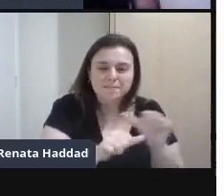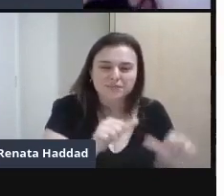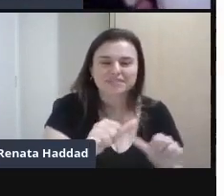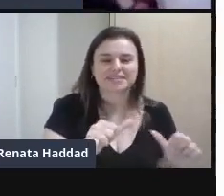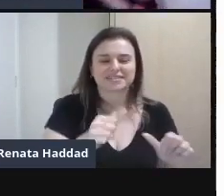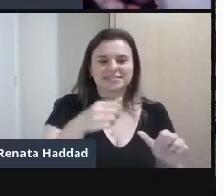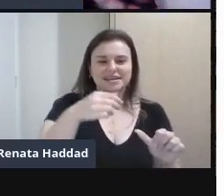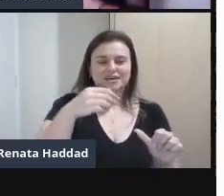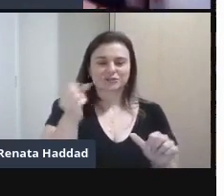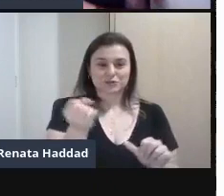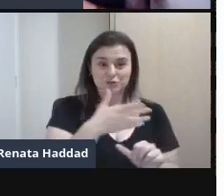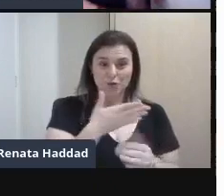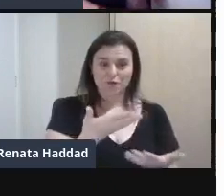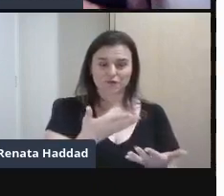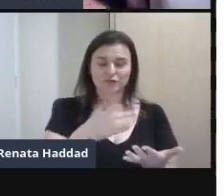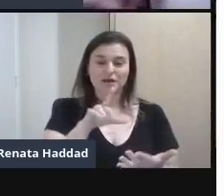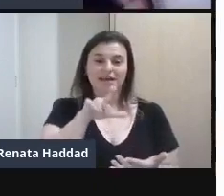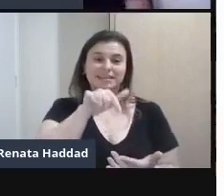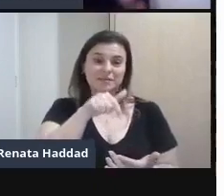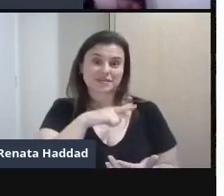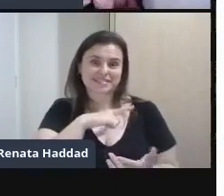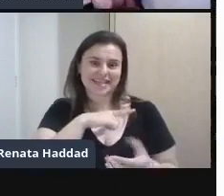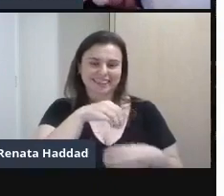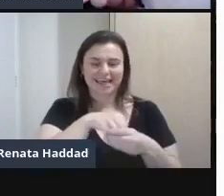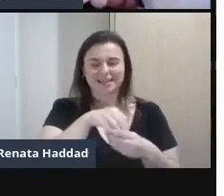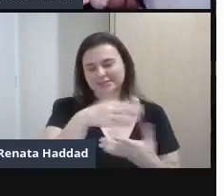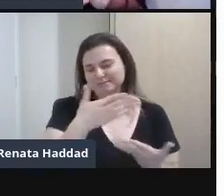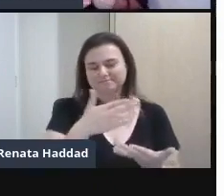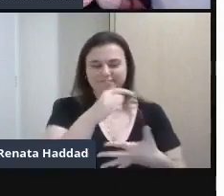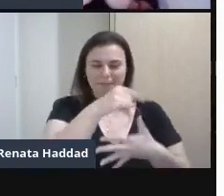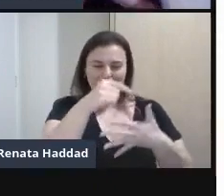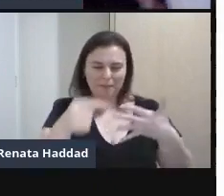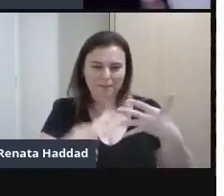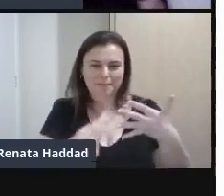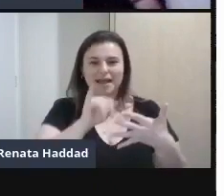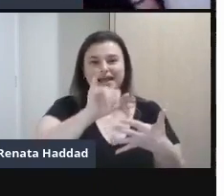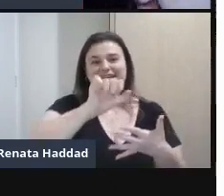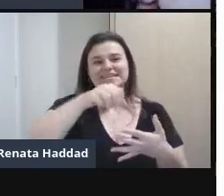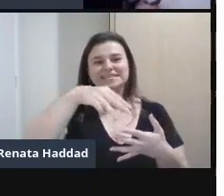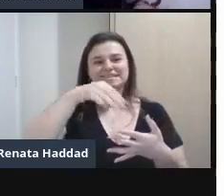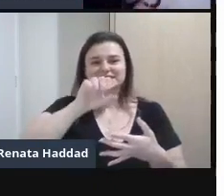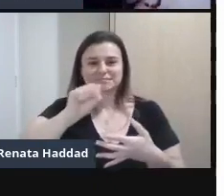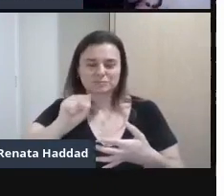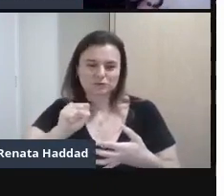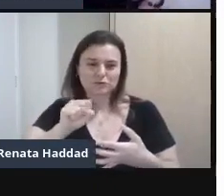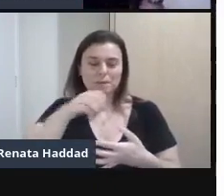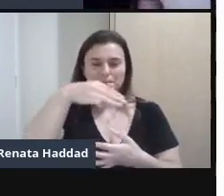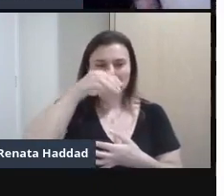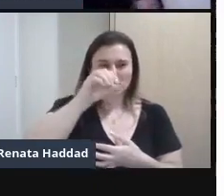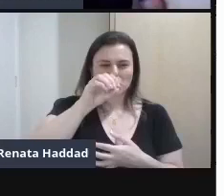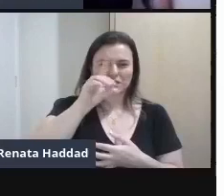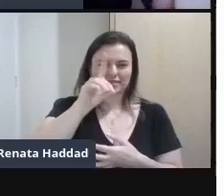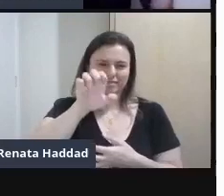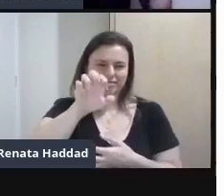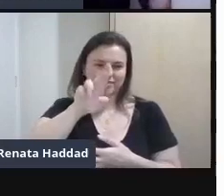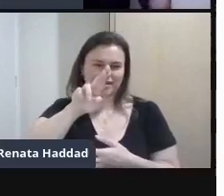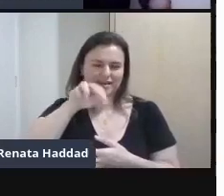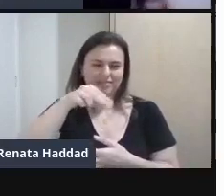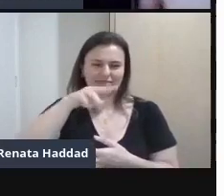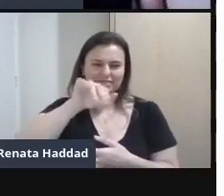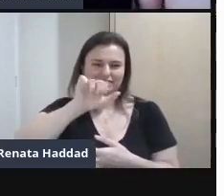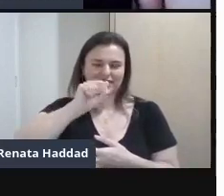dele A gente tem Todos os outros Ismos Só para a gente Não confundir Então a gente fala Modernismo Dentro do